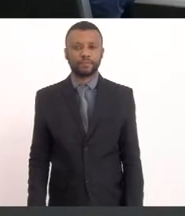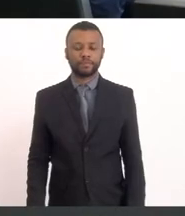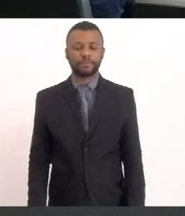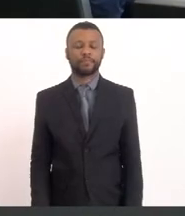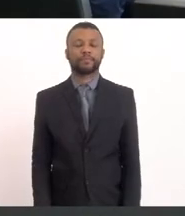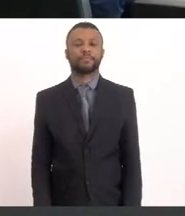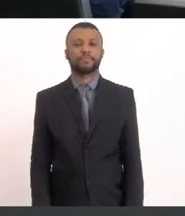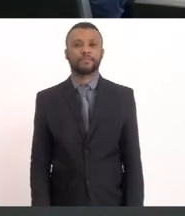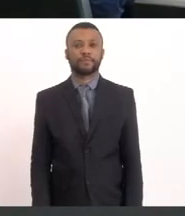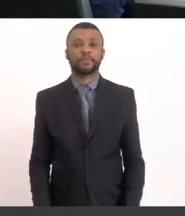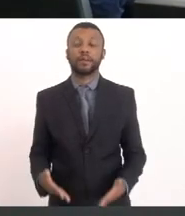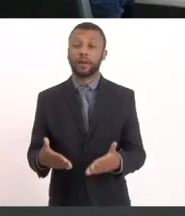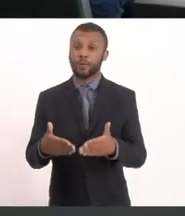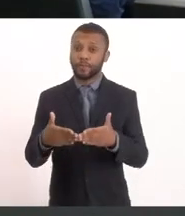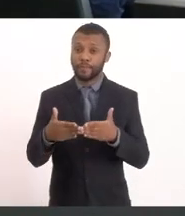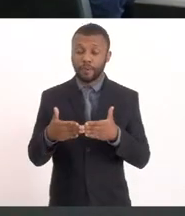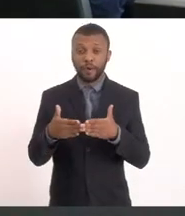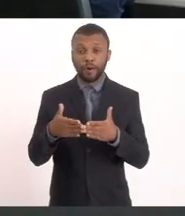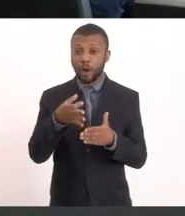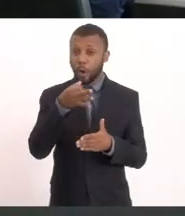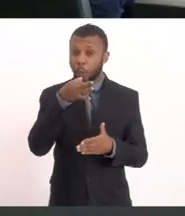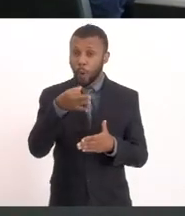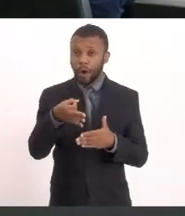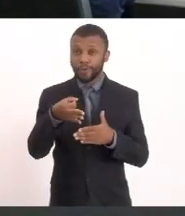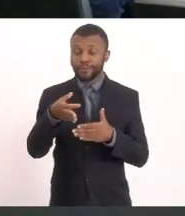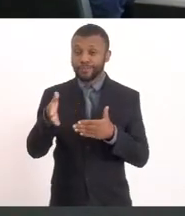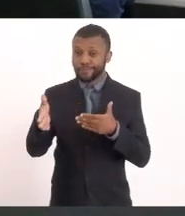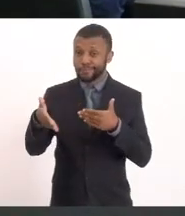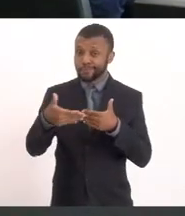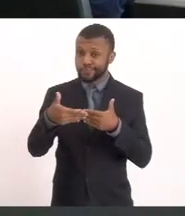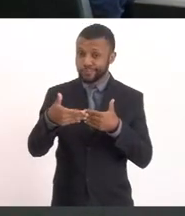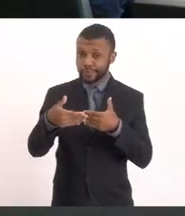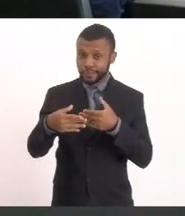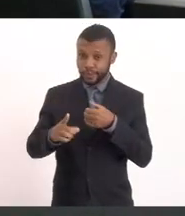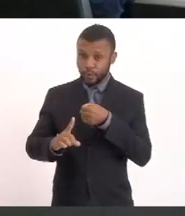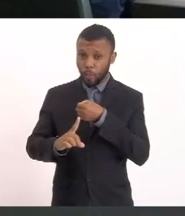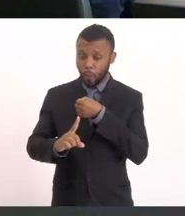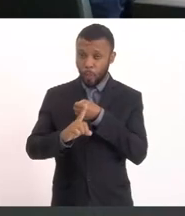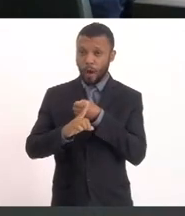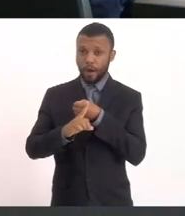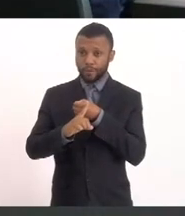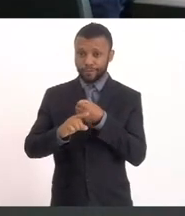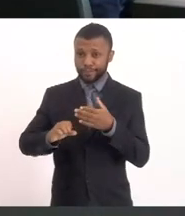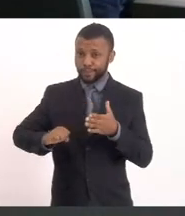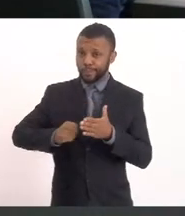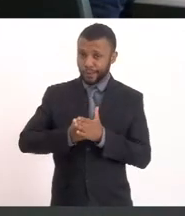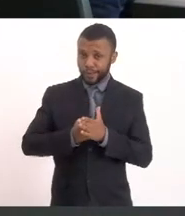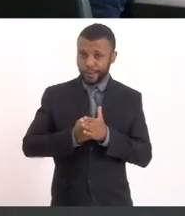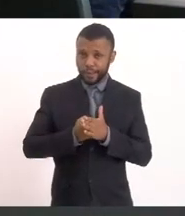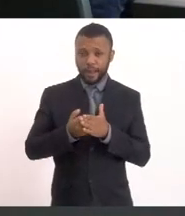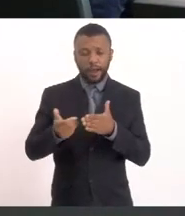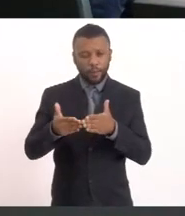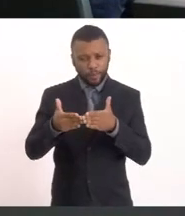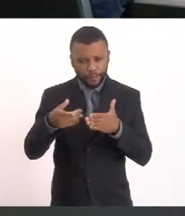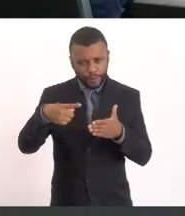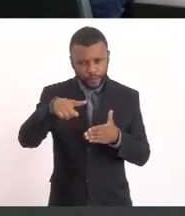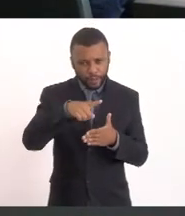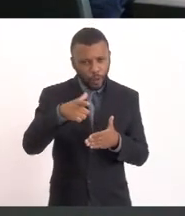Gentileza Desligarem o áudio Por favor Estão escutando Por